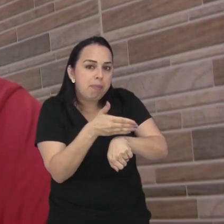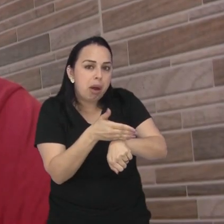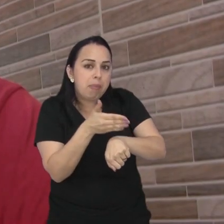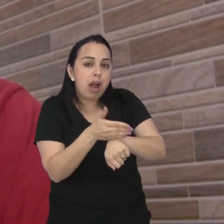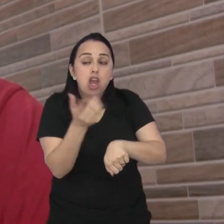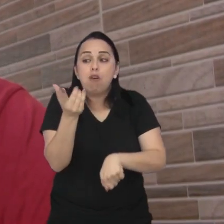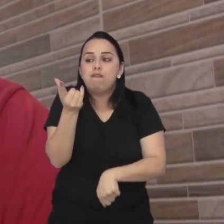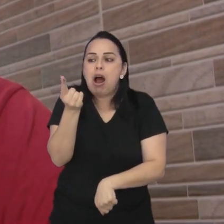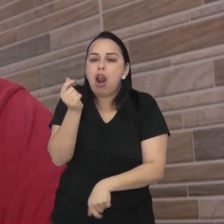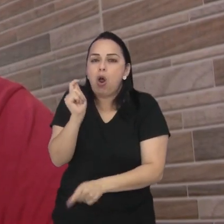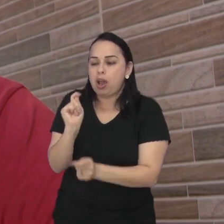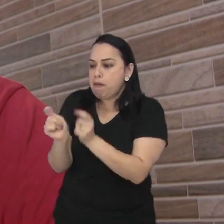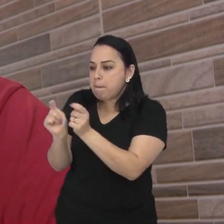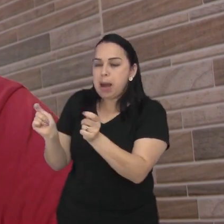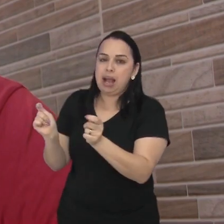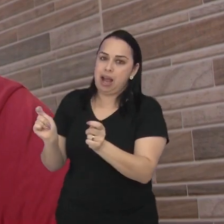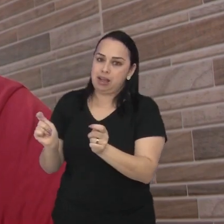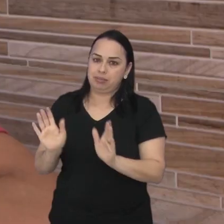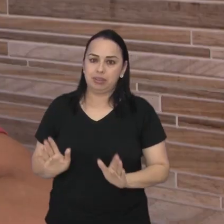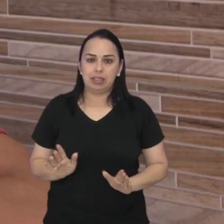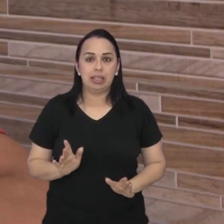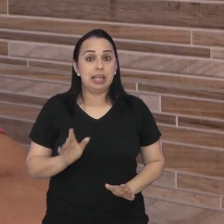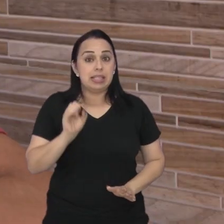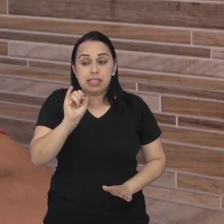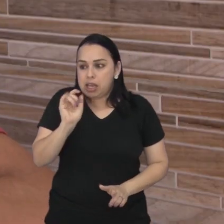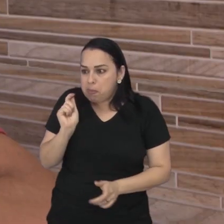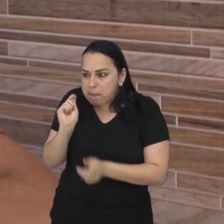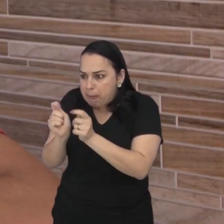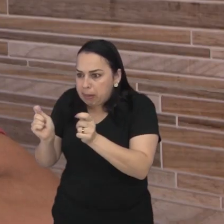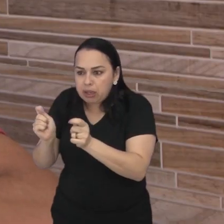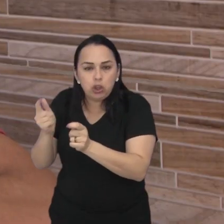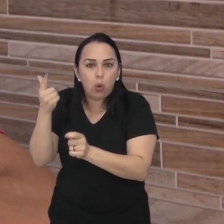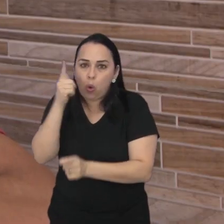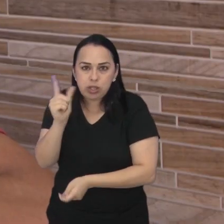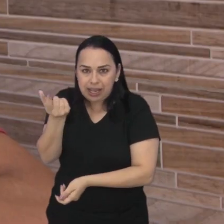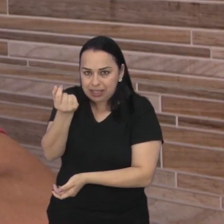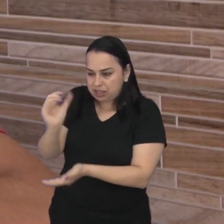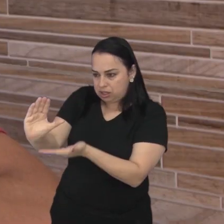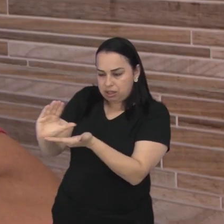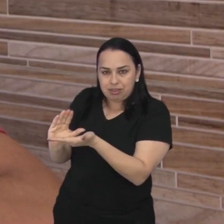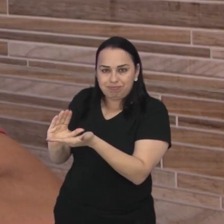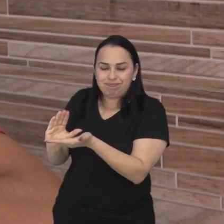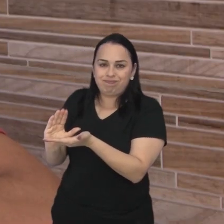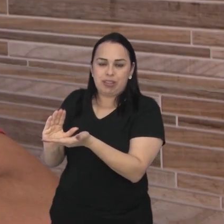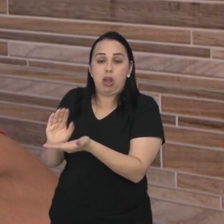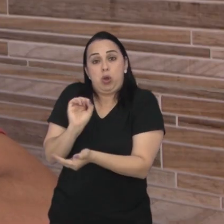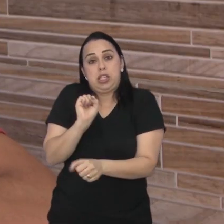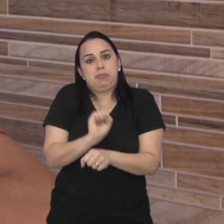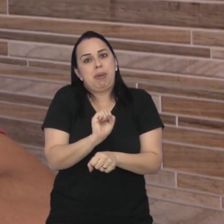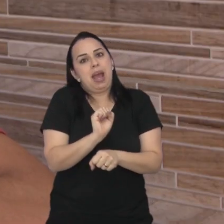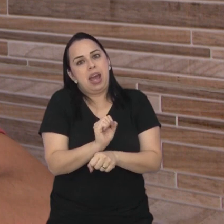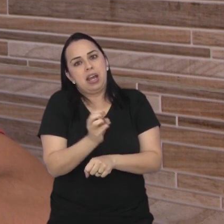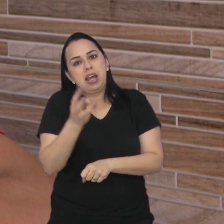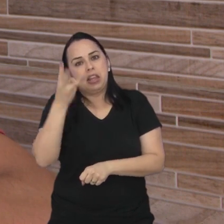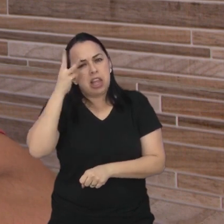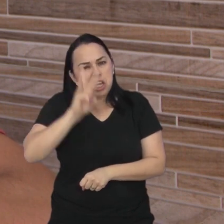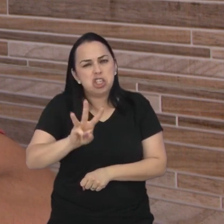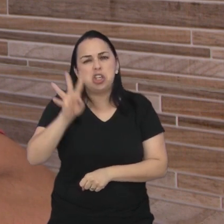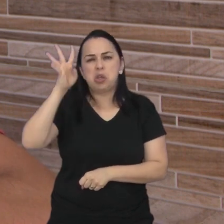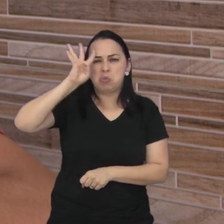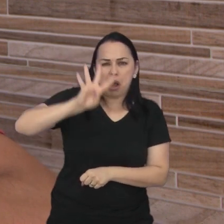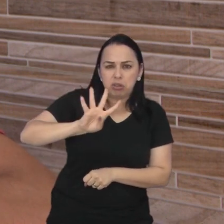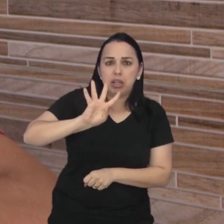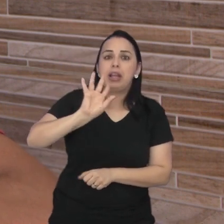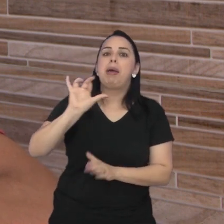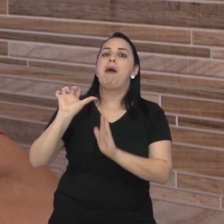valores a apostar também pode ajudar se não está dando certo minhas apostas eu tendo a esperar uns 3,